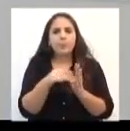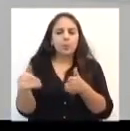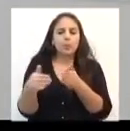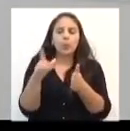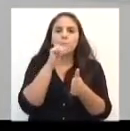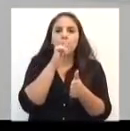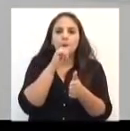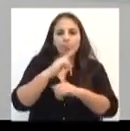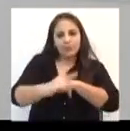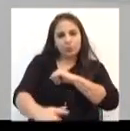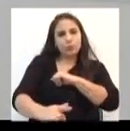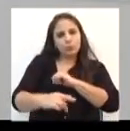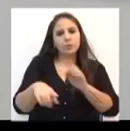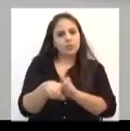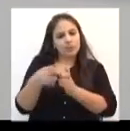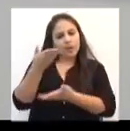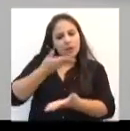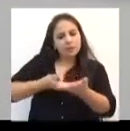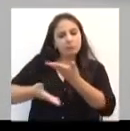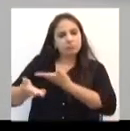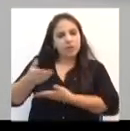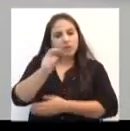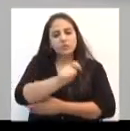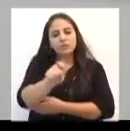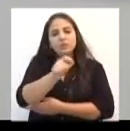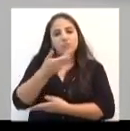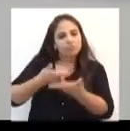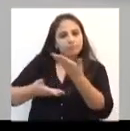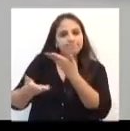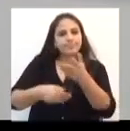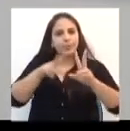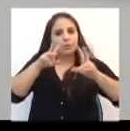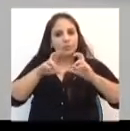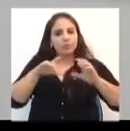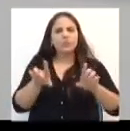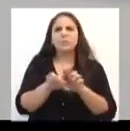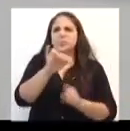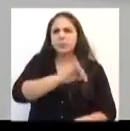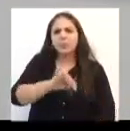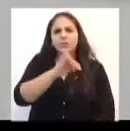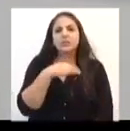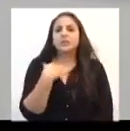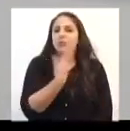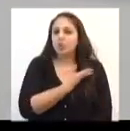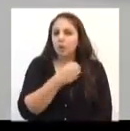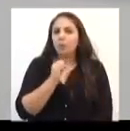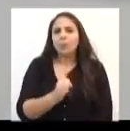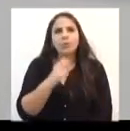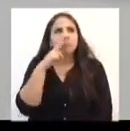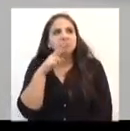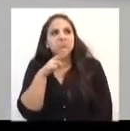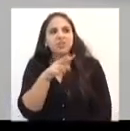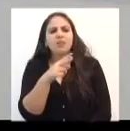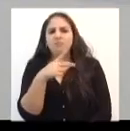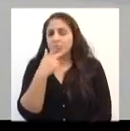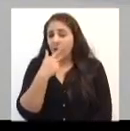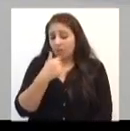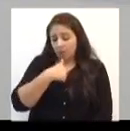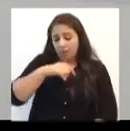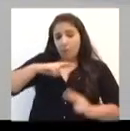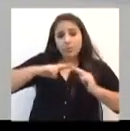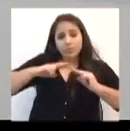entidades envolvidas com o meio ambiente como tema. E é importante a gente poder, eu falo por mim, enquanto